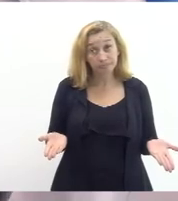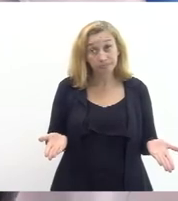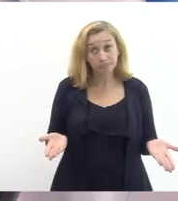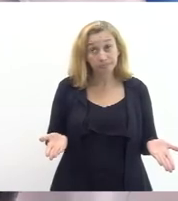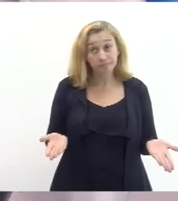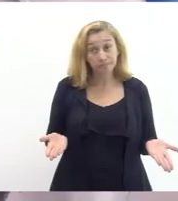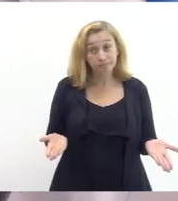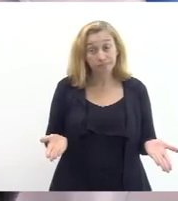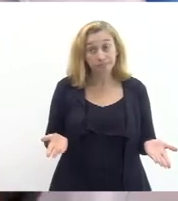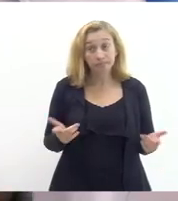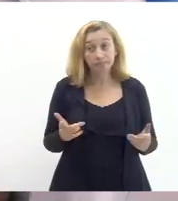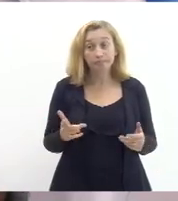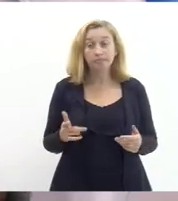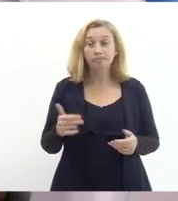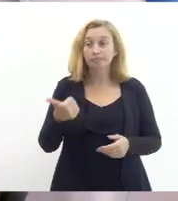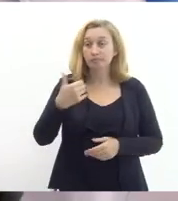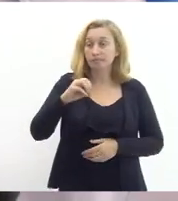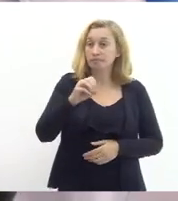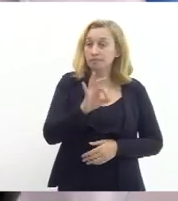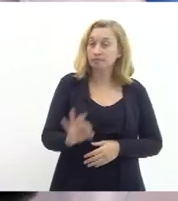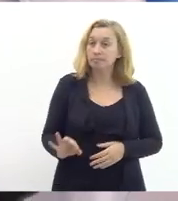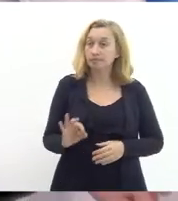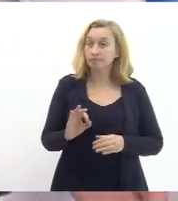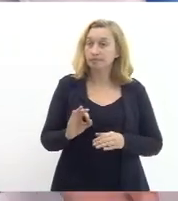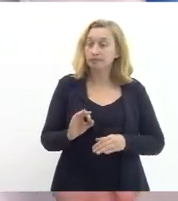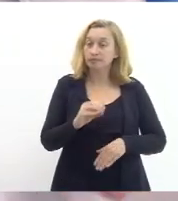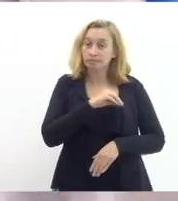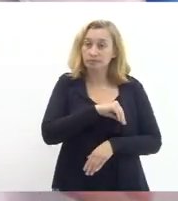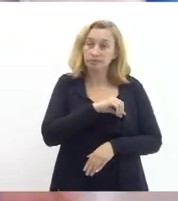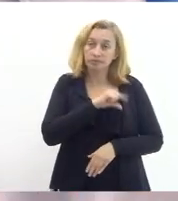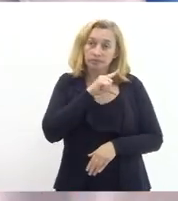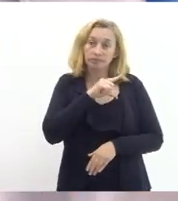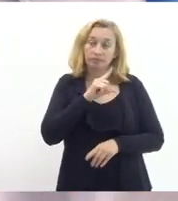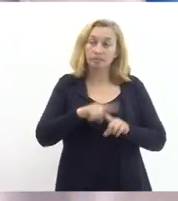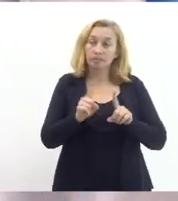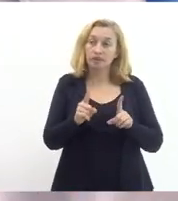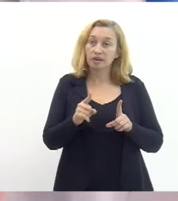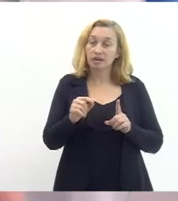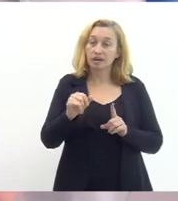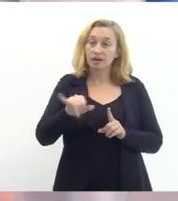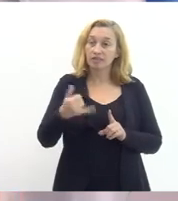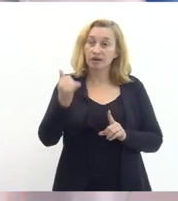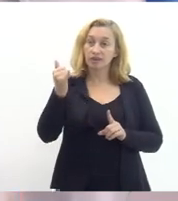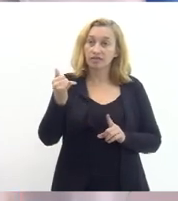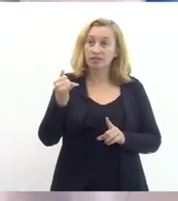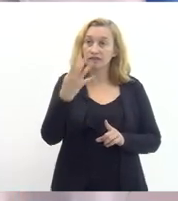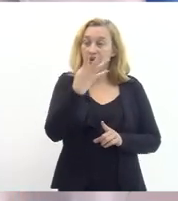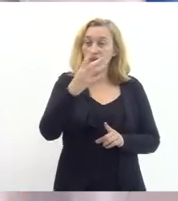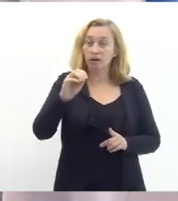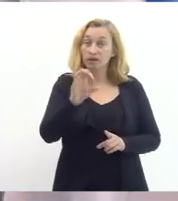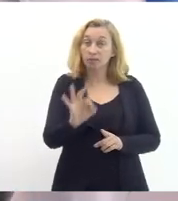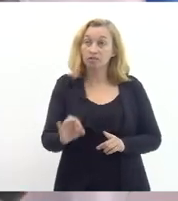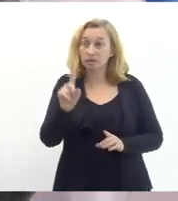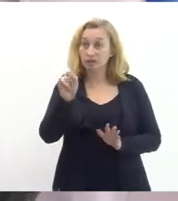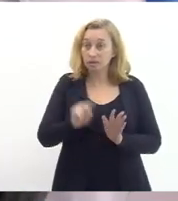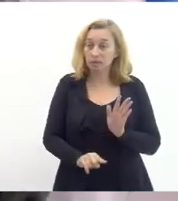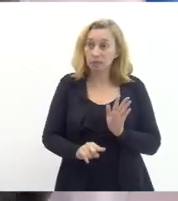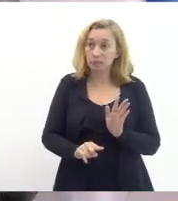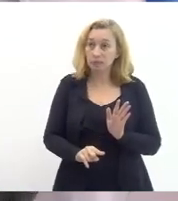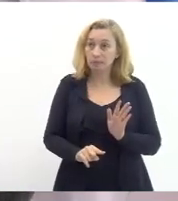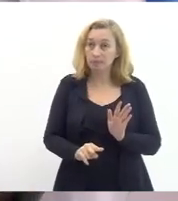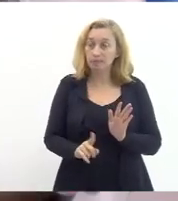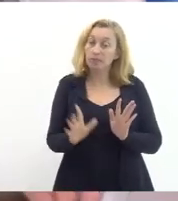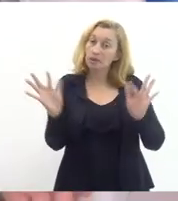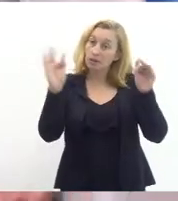é igual quando a gente consegue 10% de aumento mas a inflação no período é 40% de defasagem é claro que a gente fica